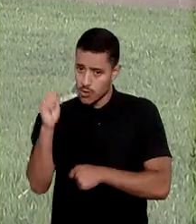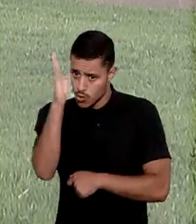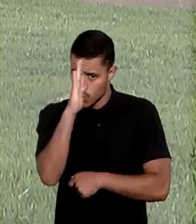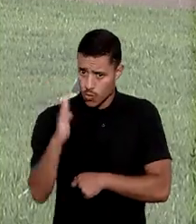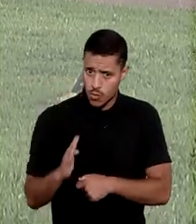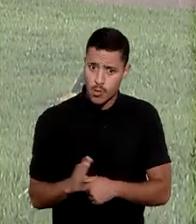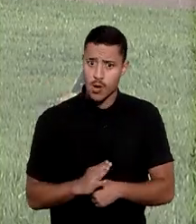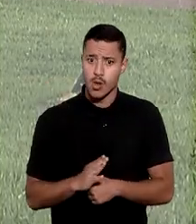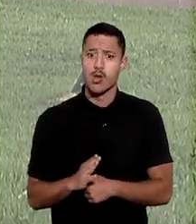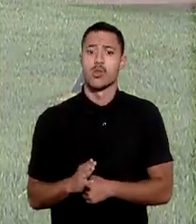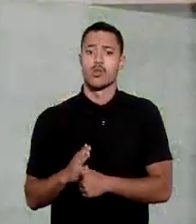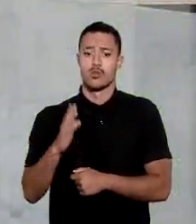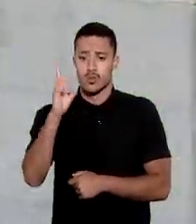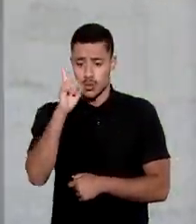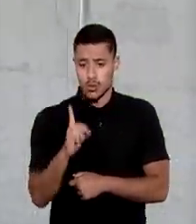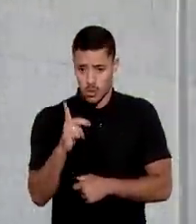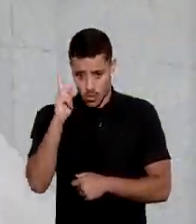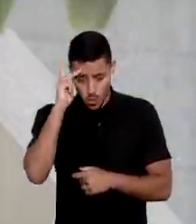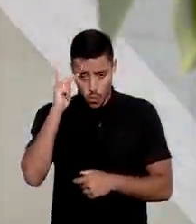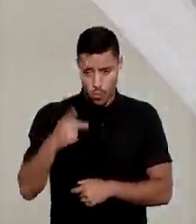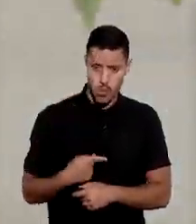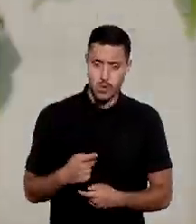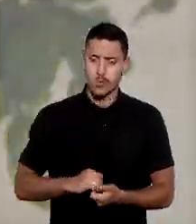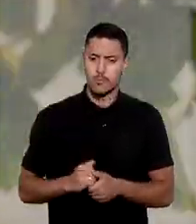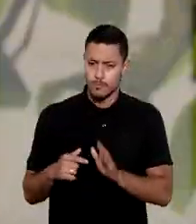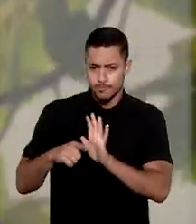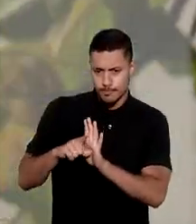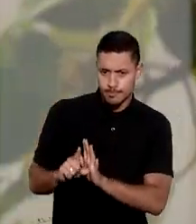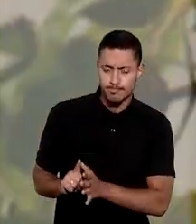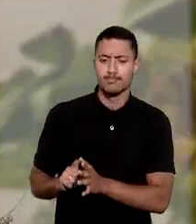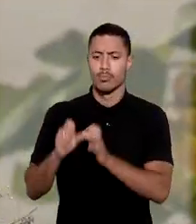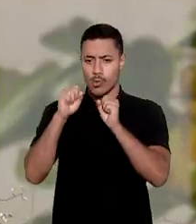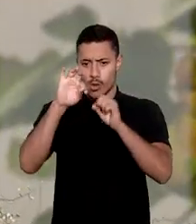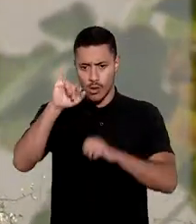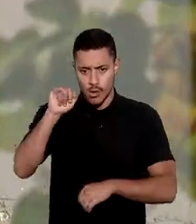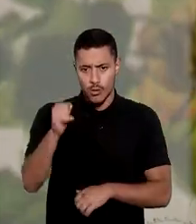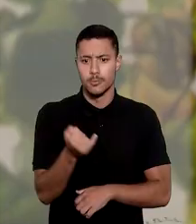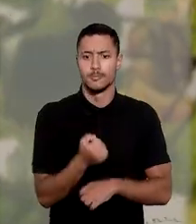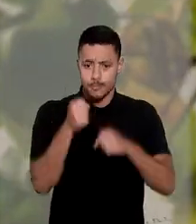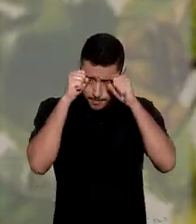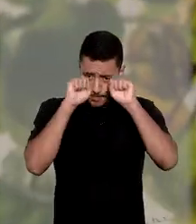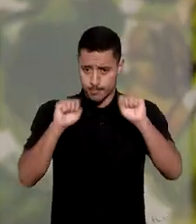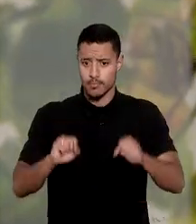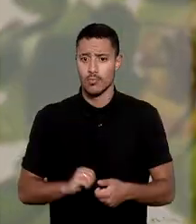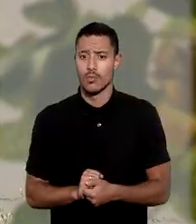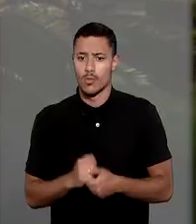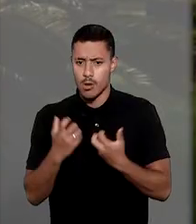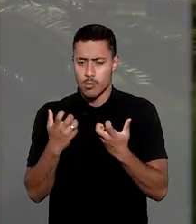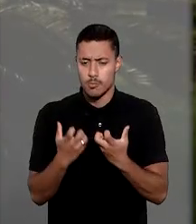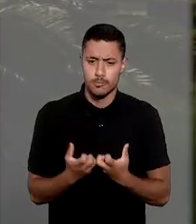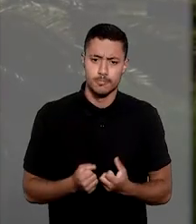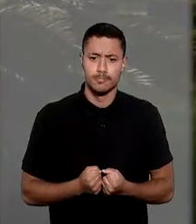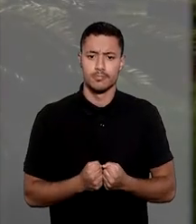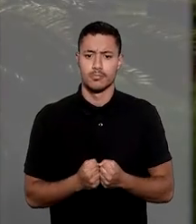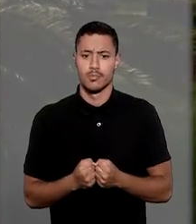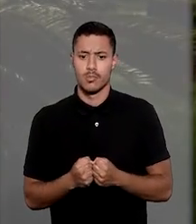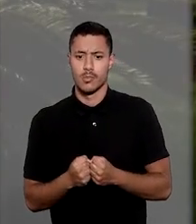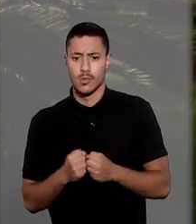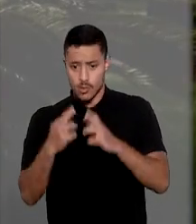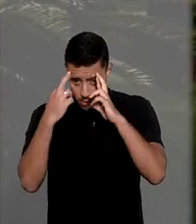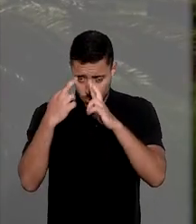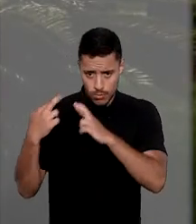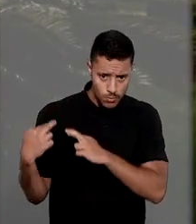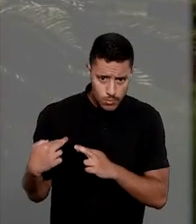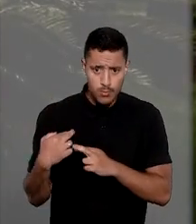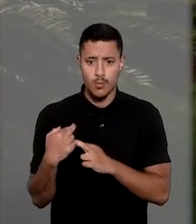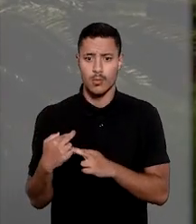que violem direitos humanos. Anteriormente, o STJ reconhecia a impossibilidade absoluta de responsabilização